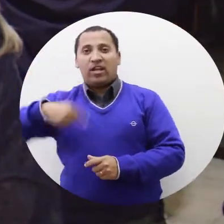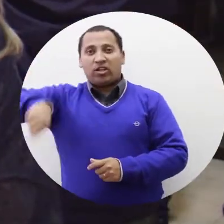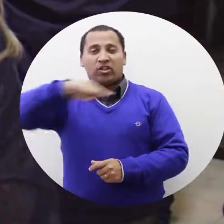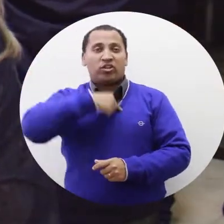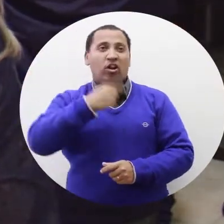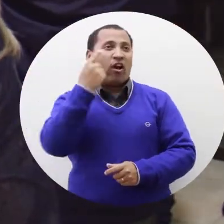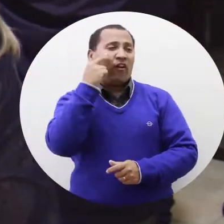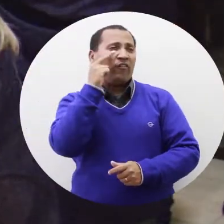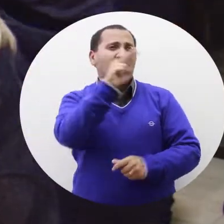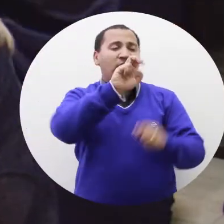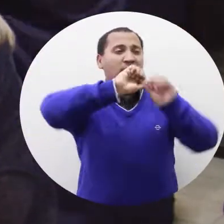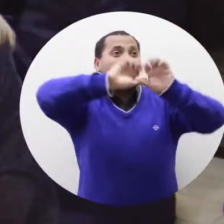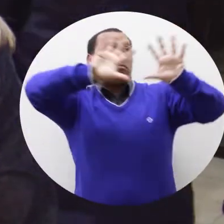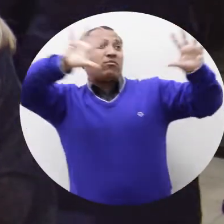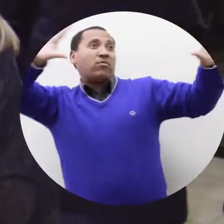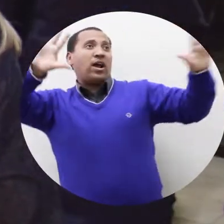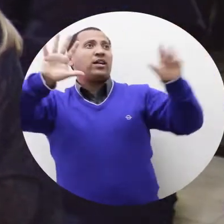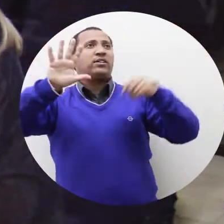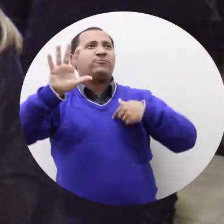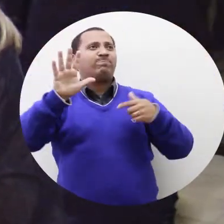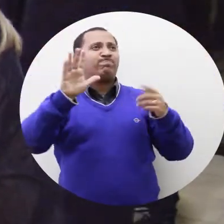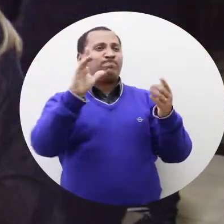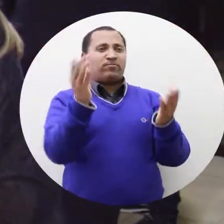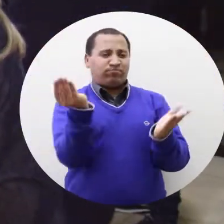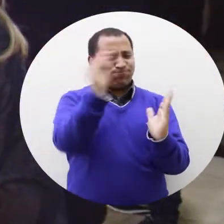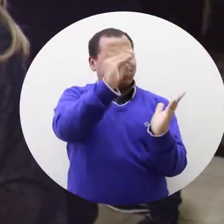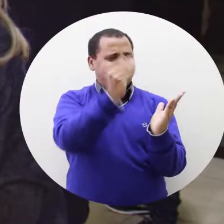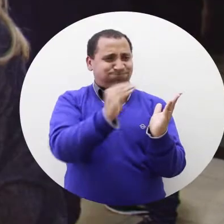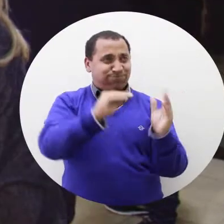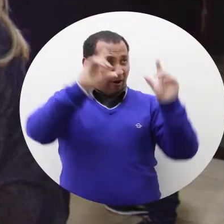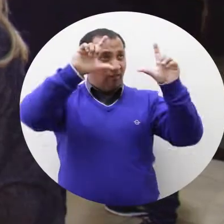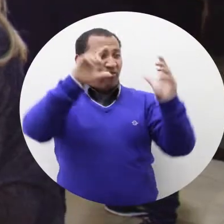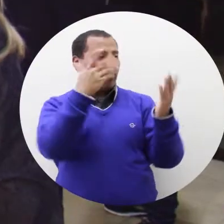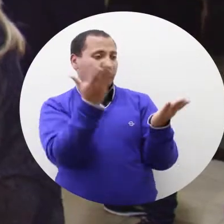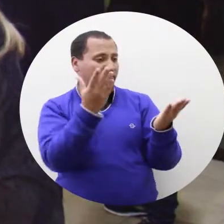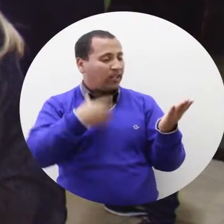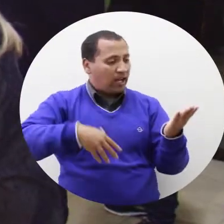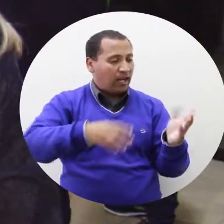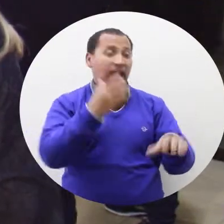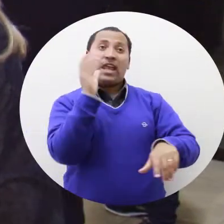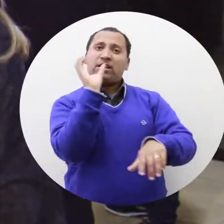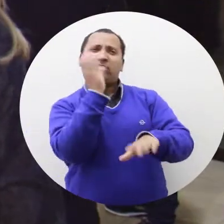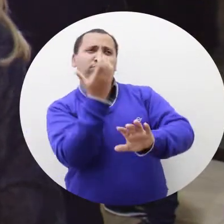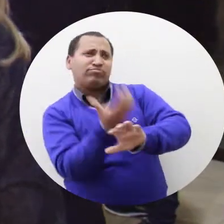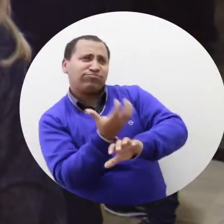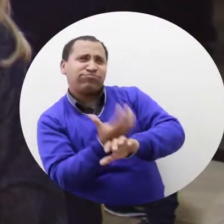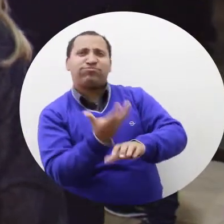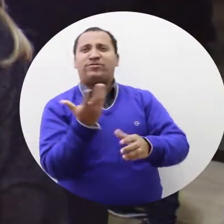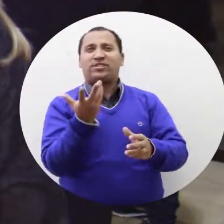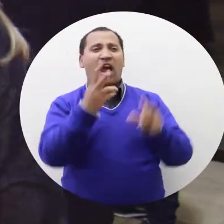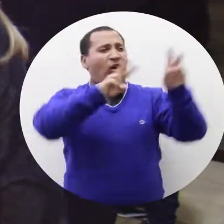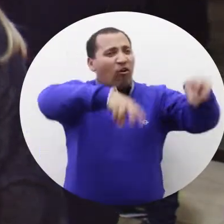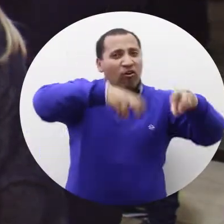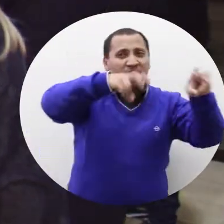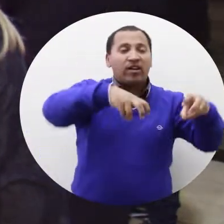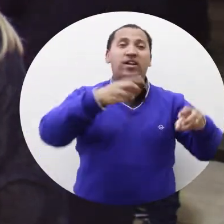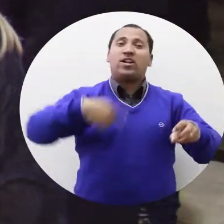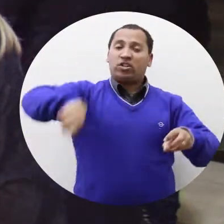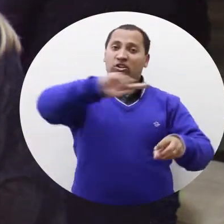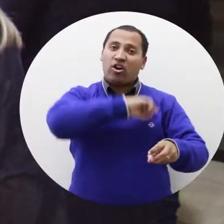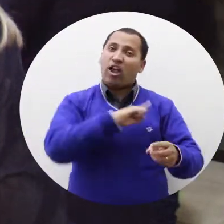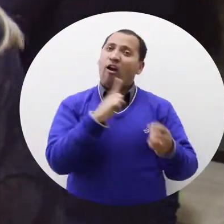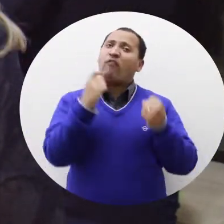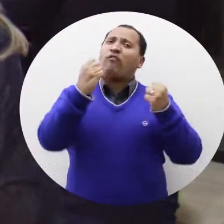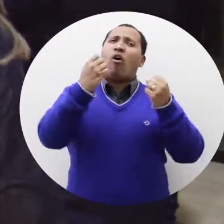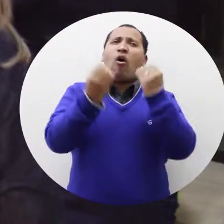nos permitir ampliar o nosso portfólio de sustentação em termos de conteúdo sobre o